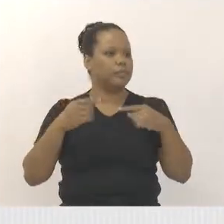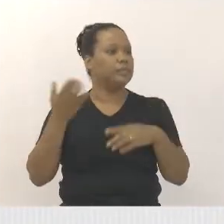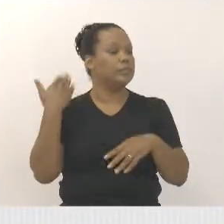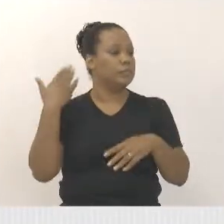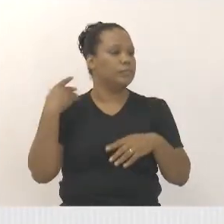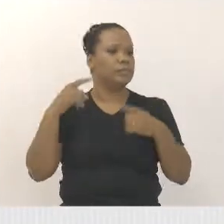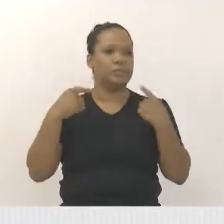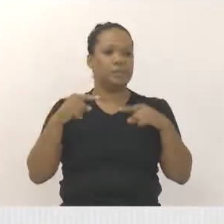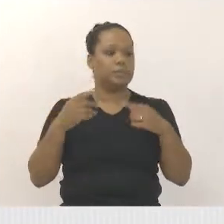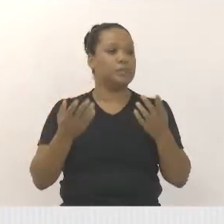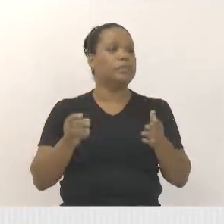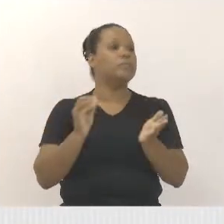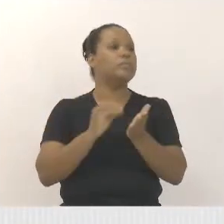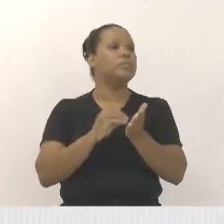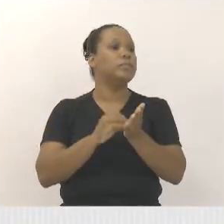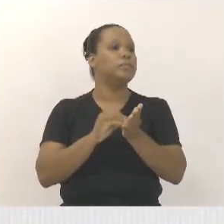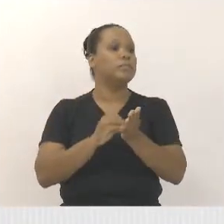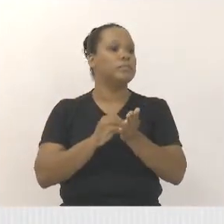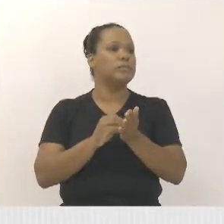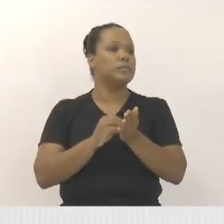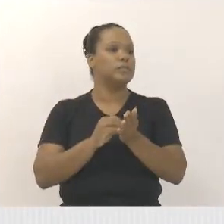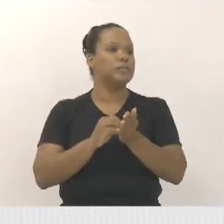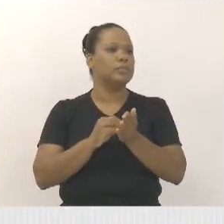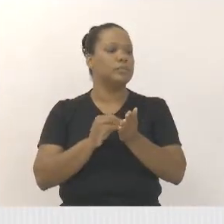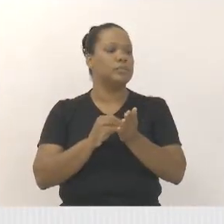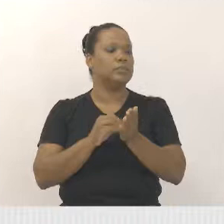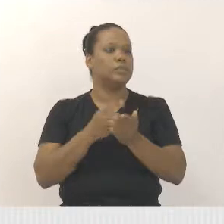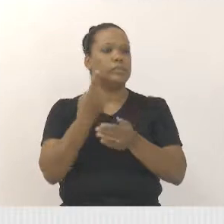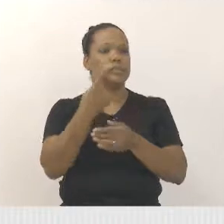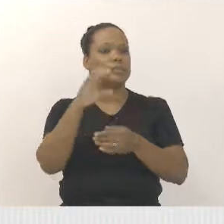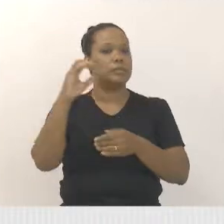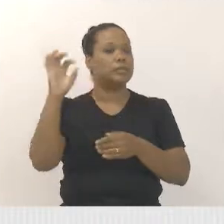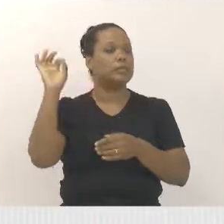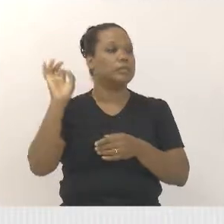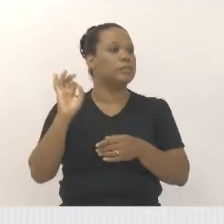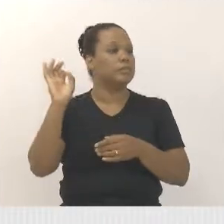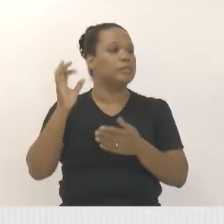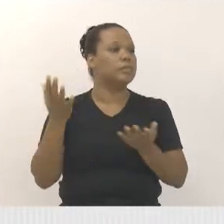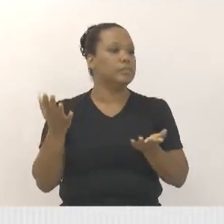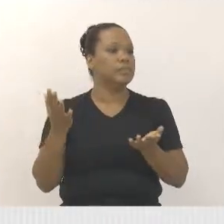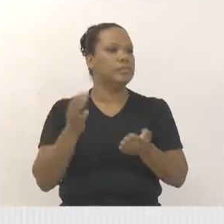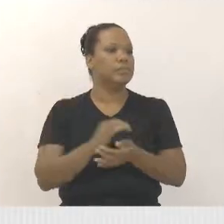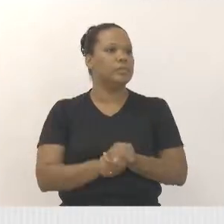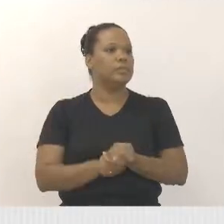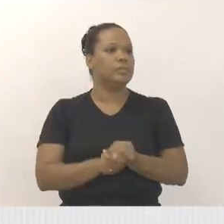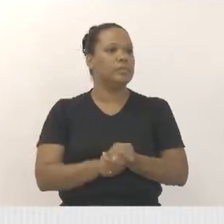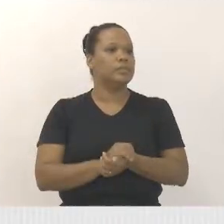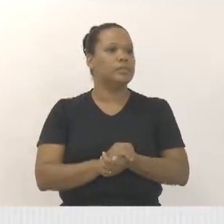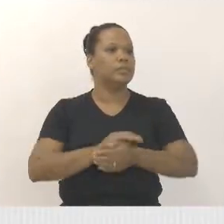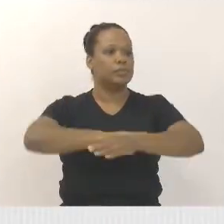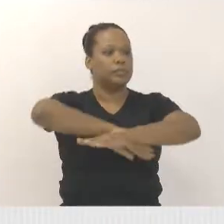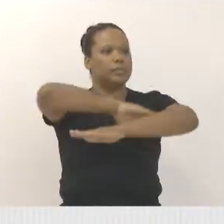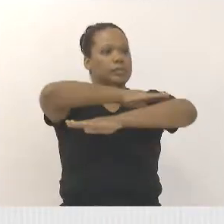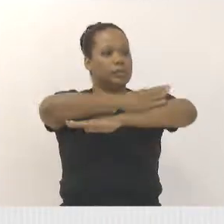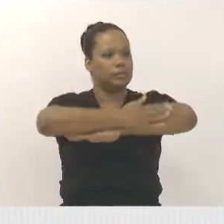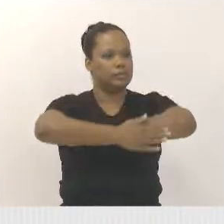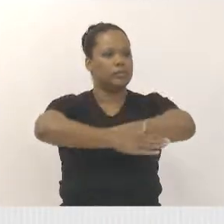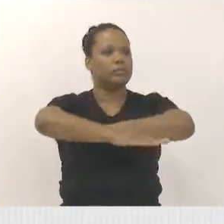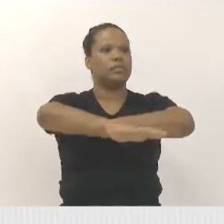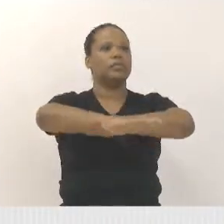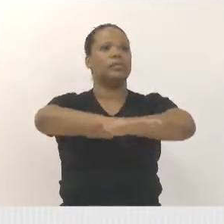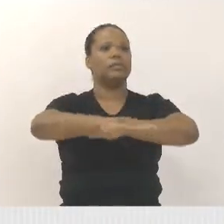para resolver o problema? Eu não digo que 100%, mas uns obstáculos ali, uns redutores de velocidade,